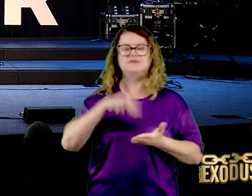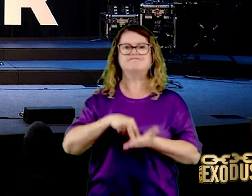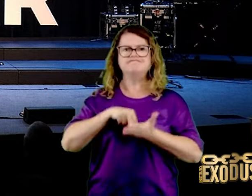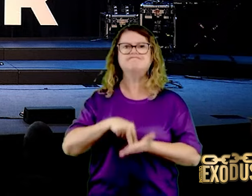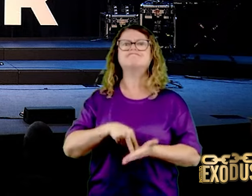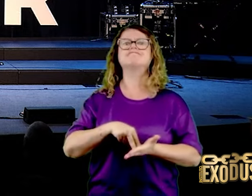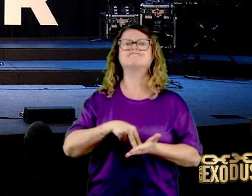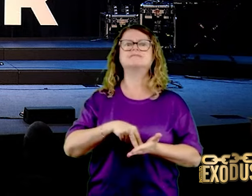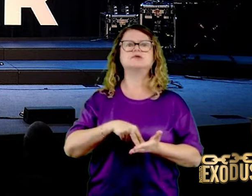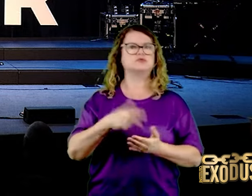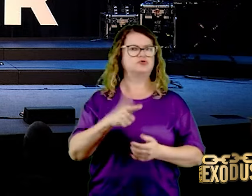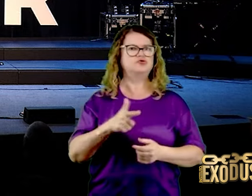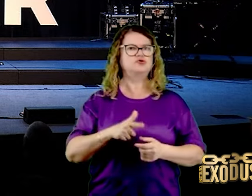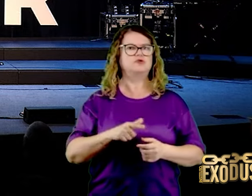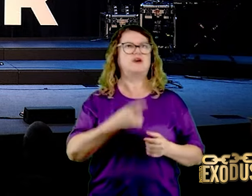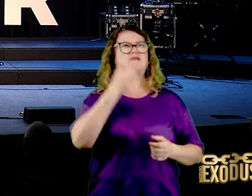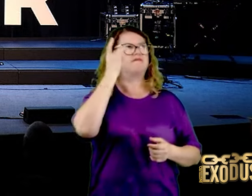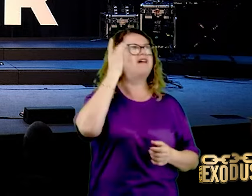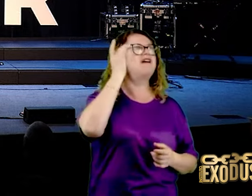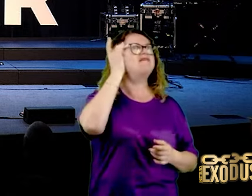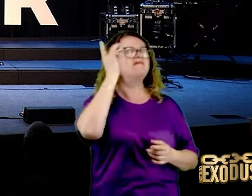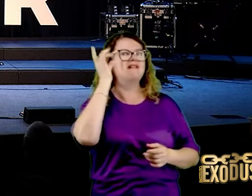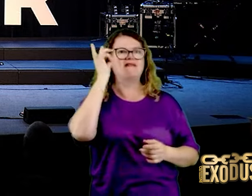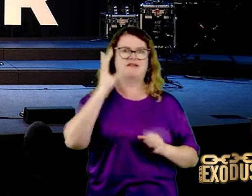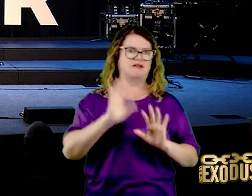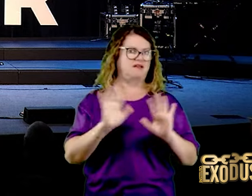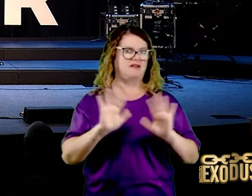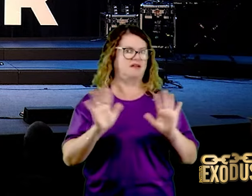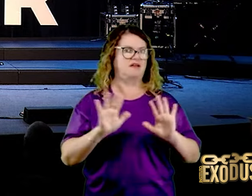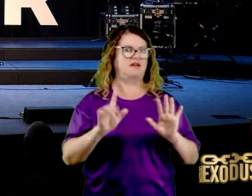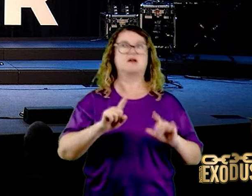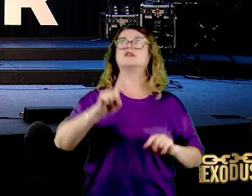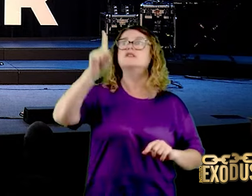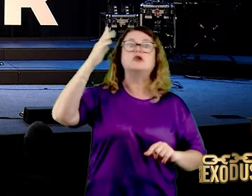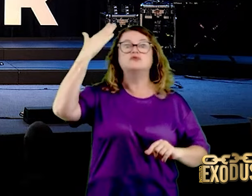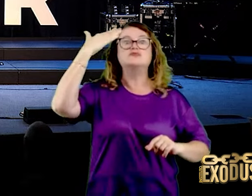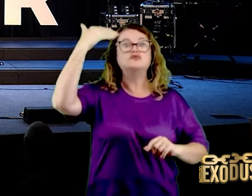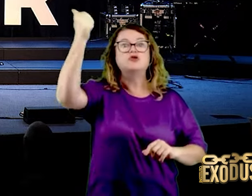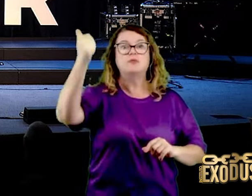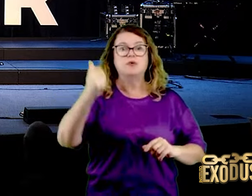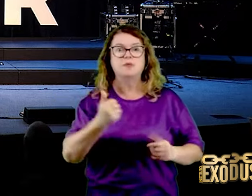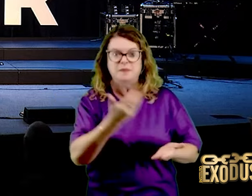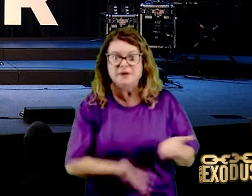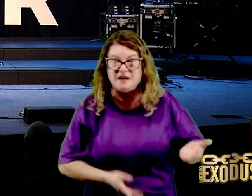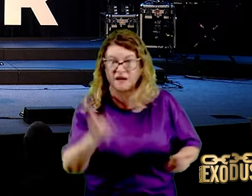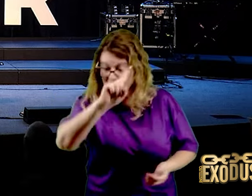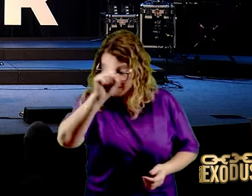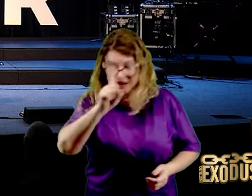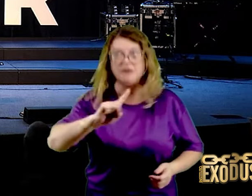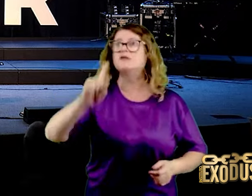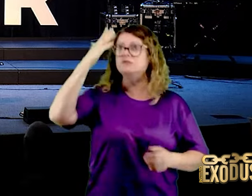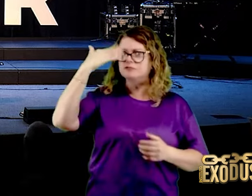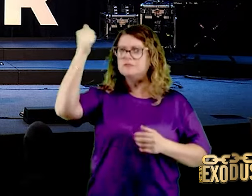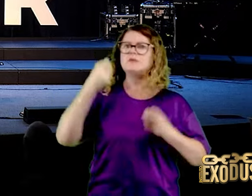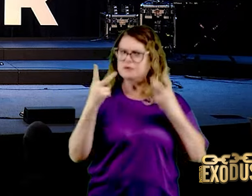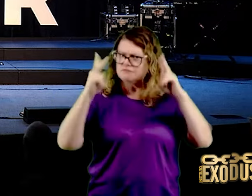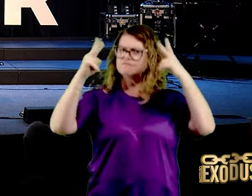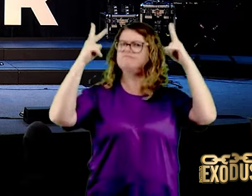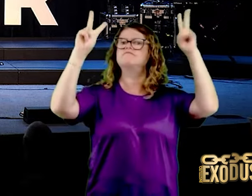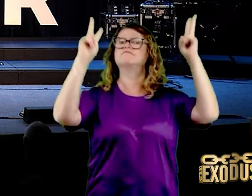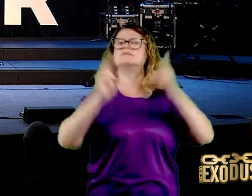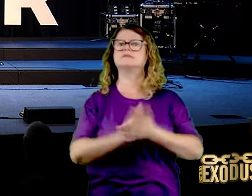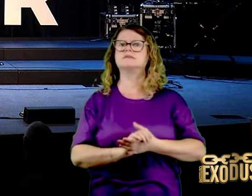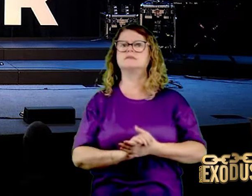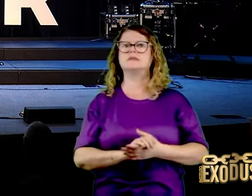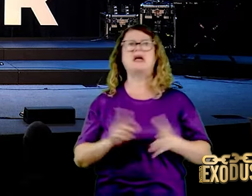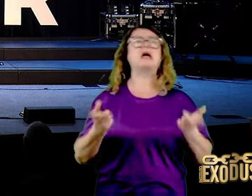perder. Deus não chamou você para perder. Ah, eu estou sozinho. O Jonatas também estava sozinho. E para o Senhor,